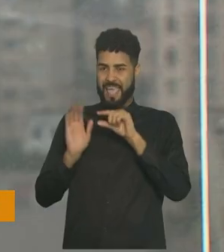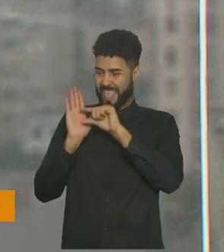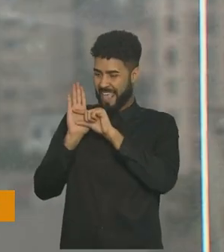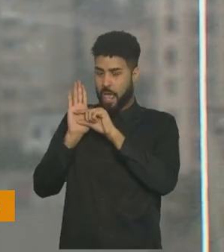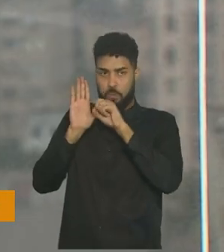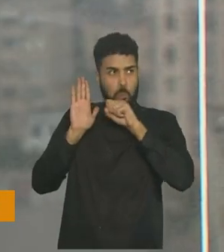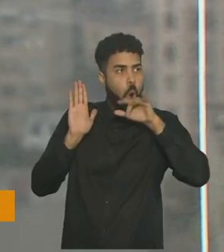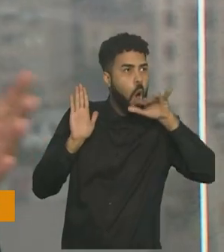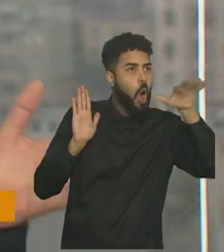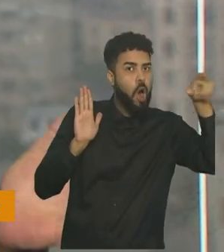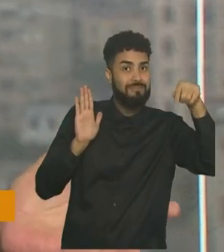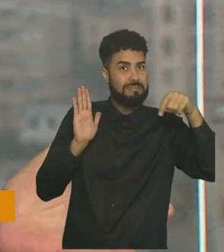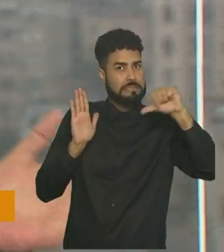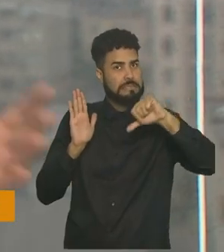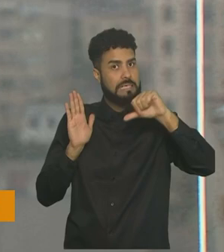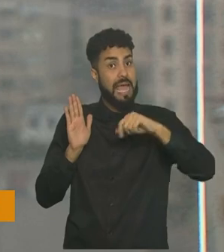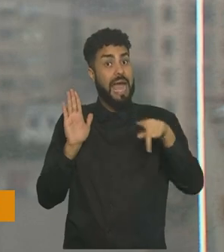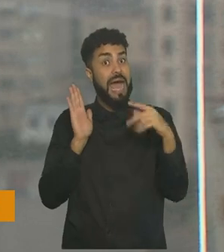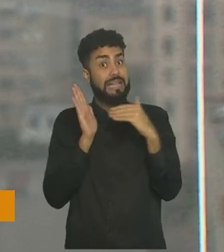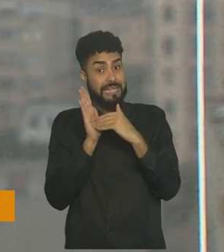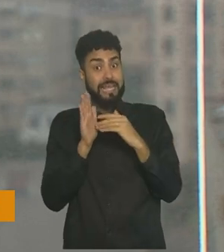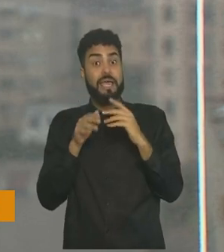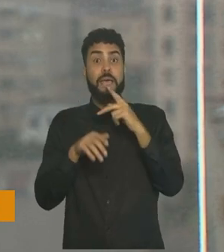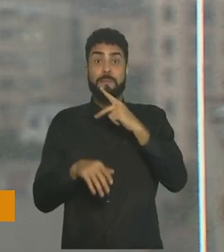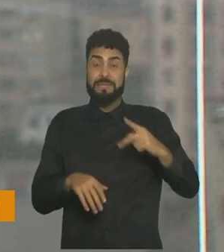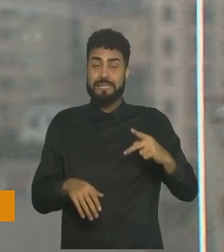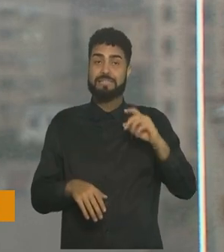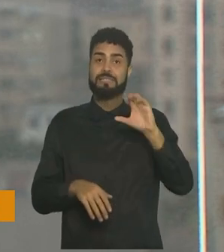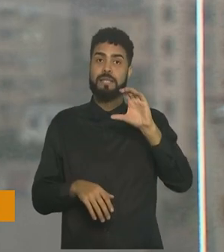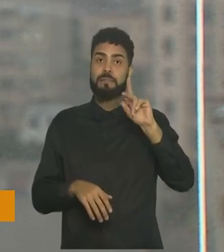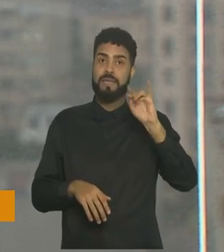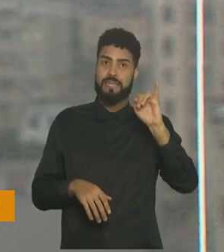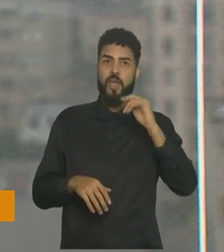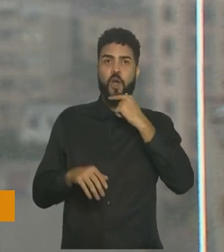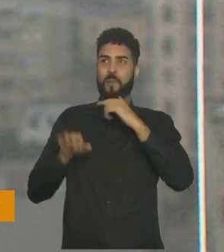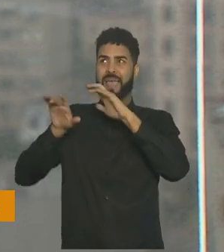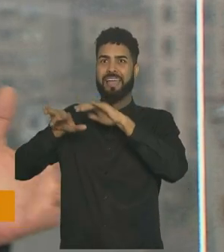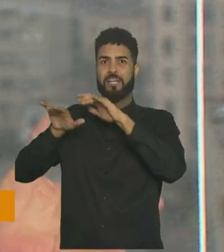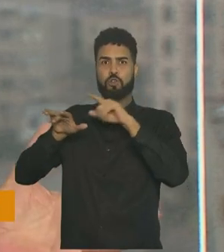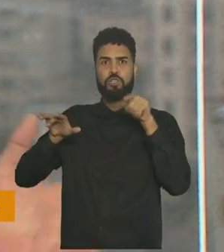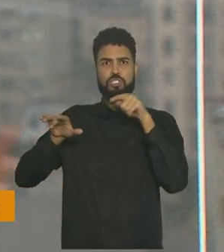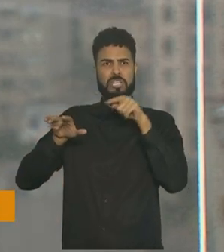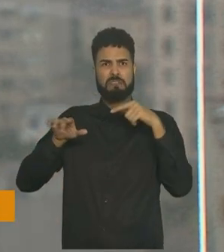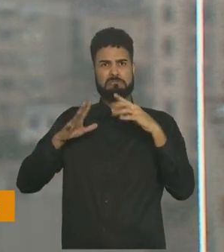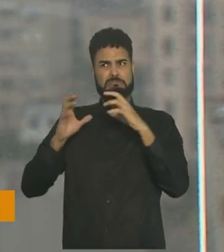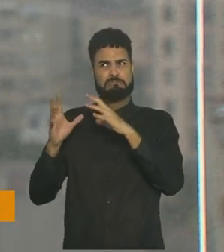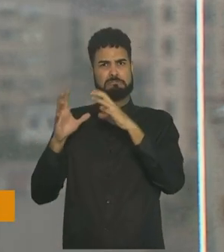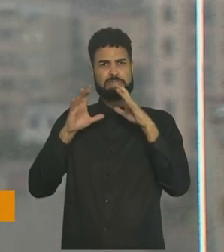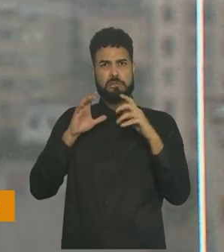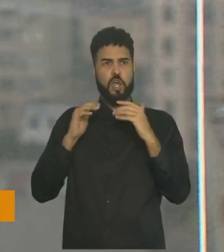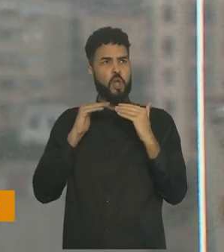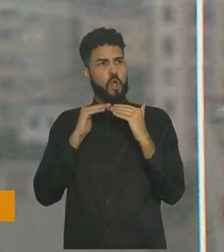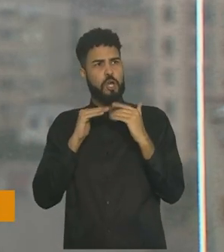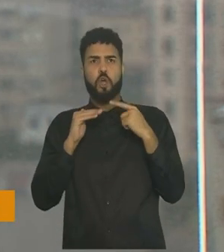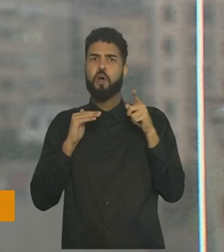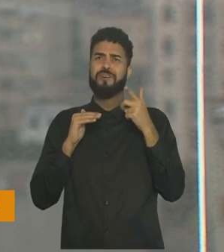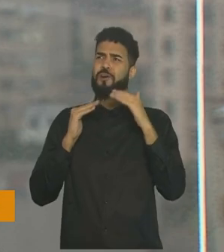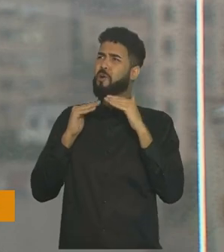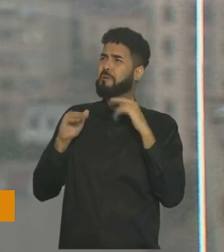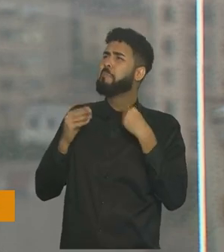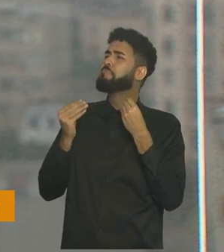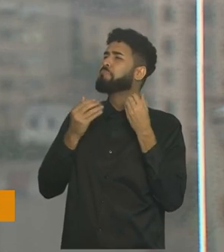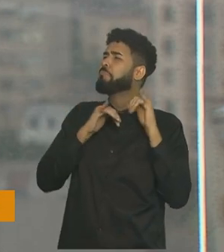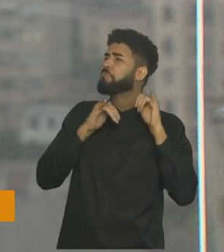dando muito pano para a manga porque até o presidente da CPI e o relator andaram se desentendendo porque um não concordava, o outro achava que não tinha tanto